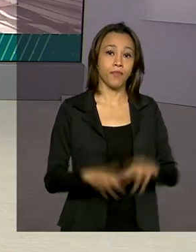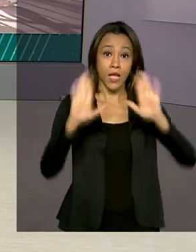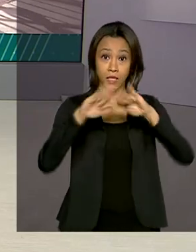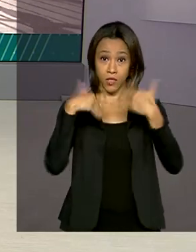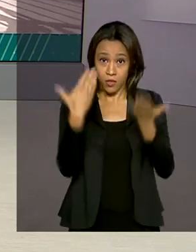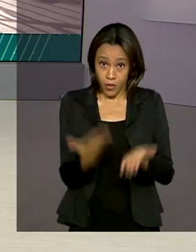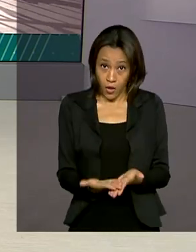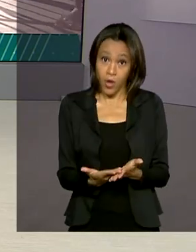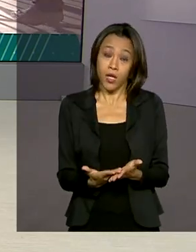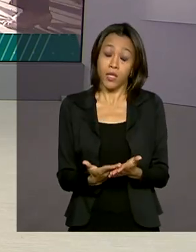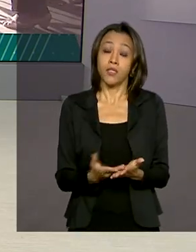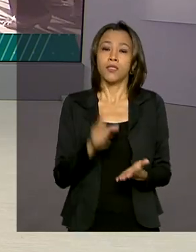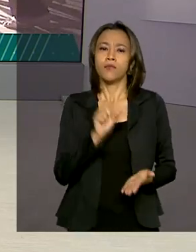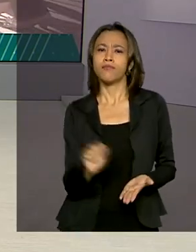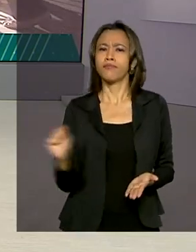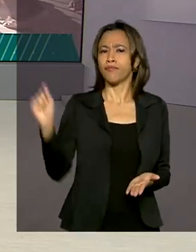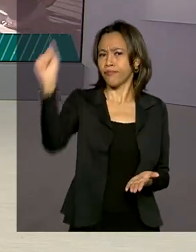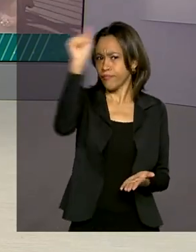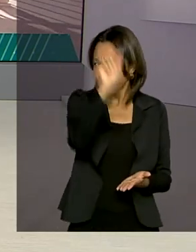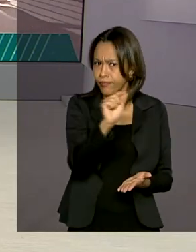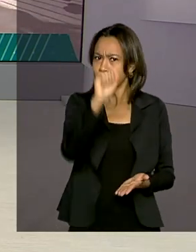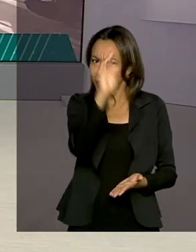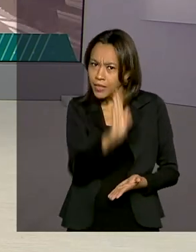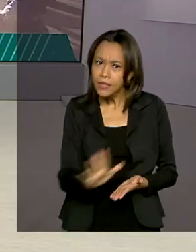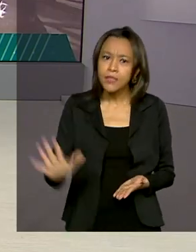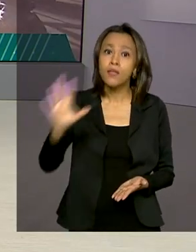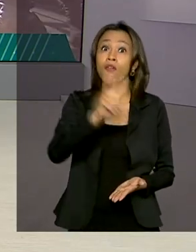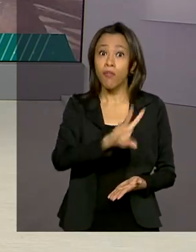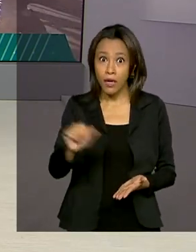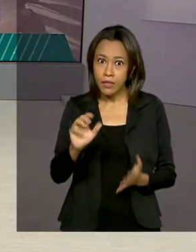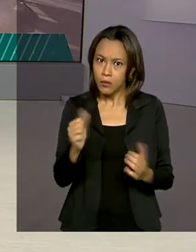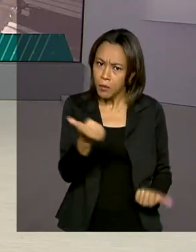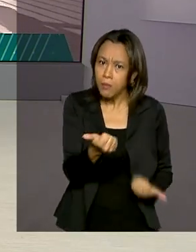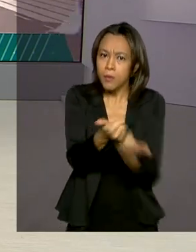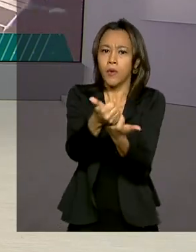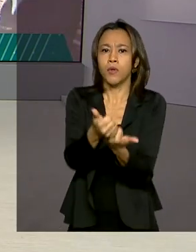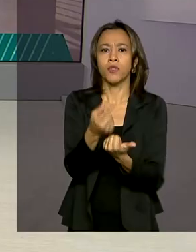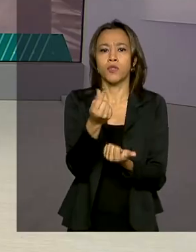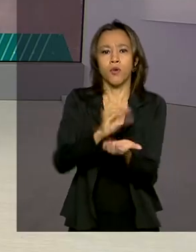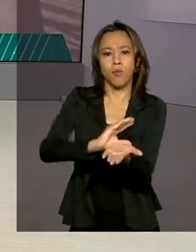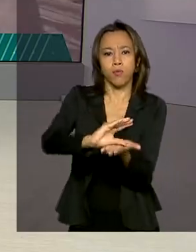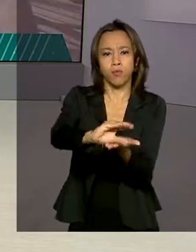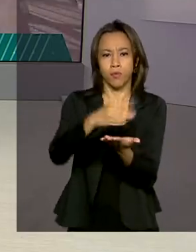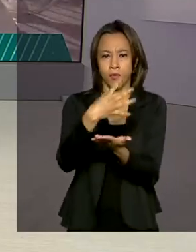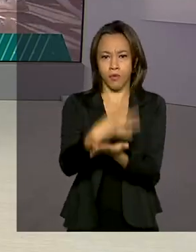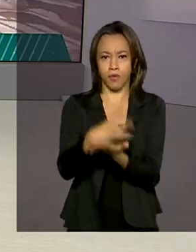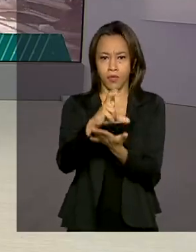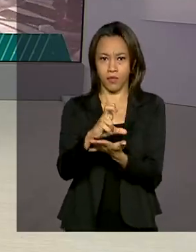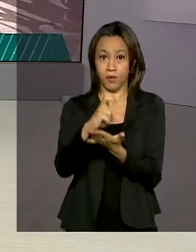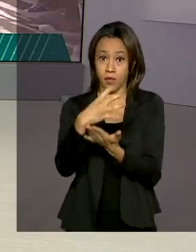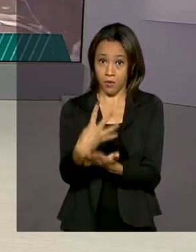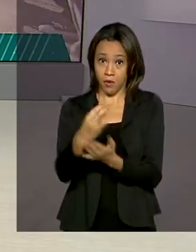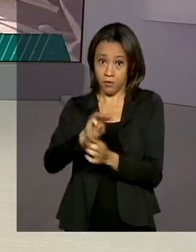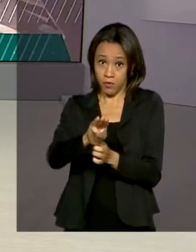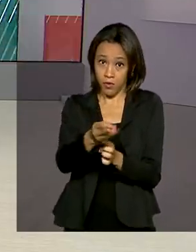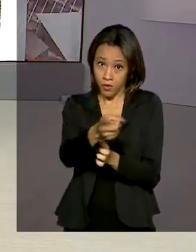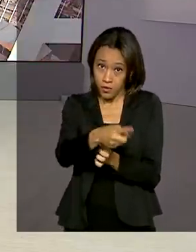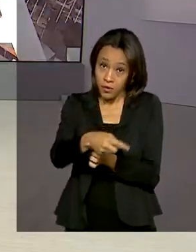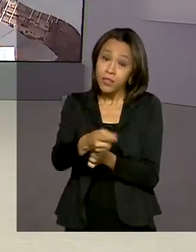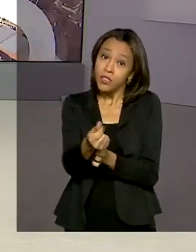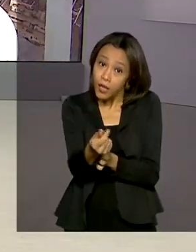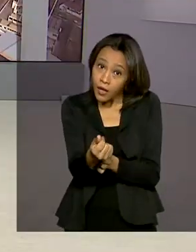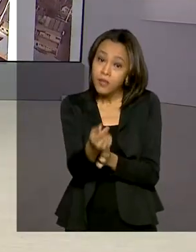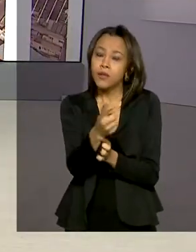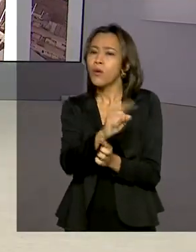As escolas da rede básica de ensino do país vão ter um reforço de 454 milhões de reais para